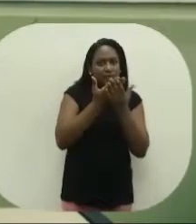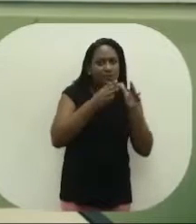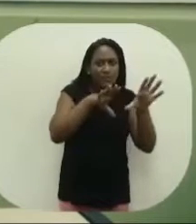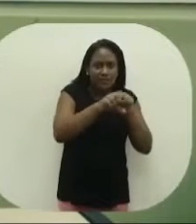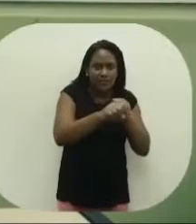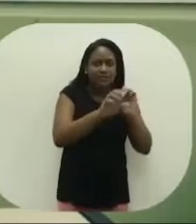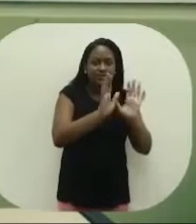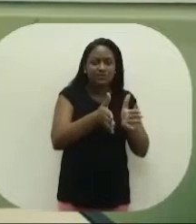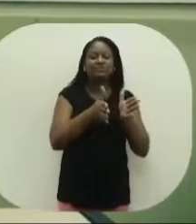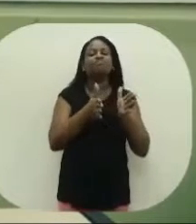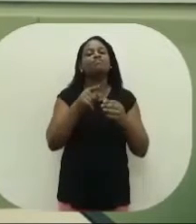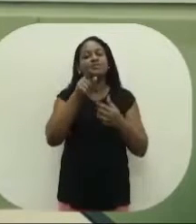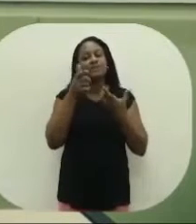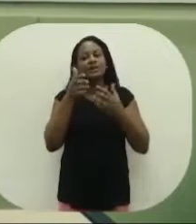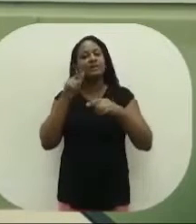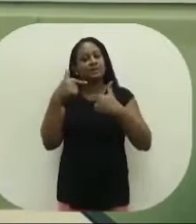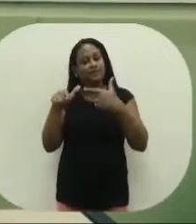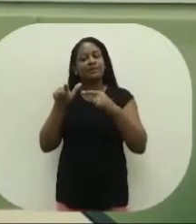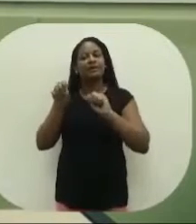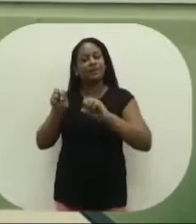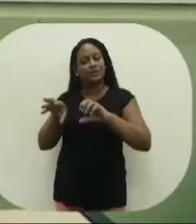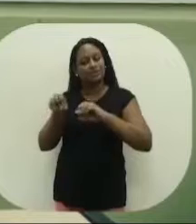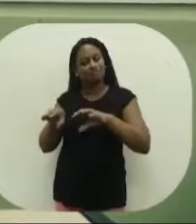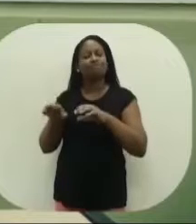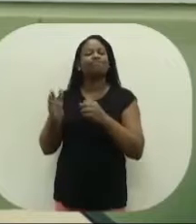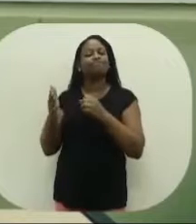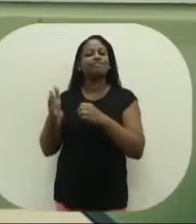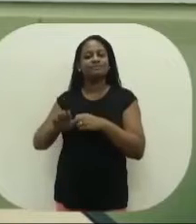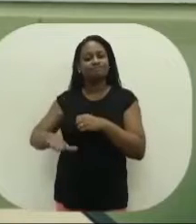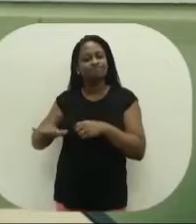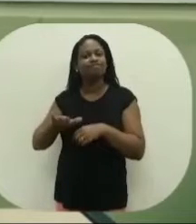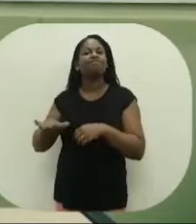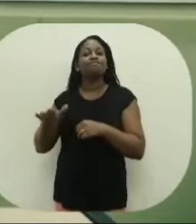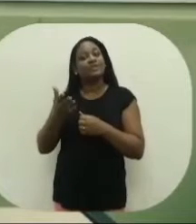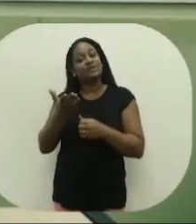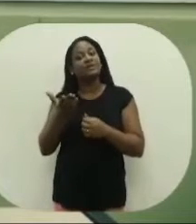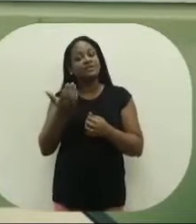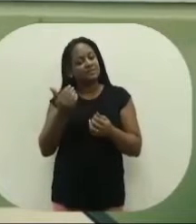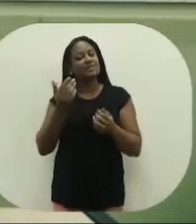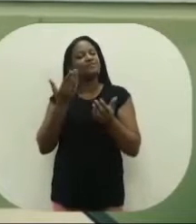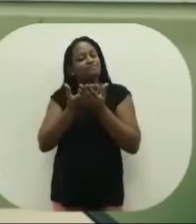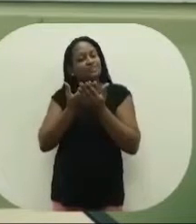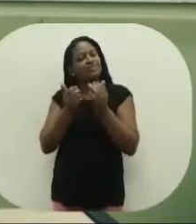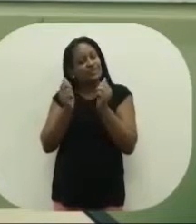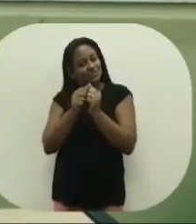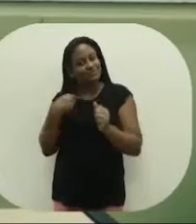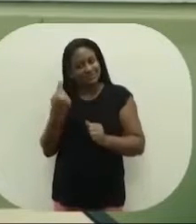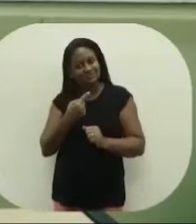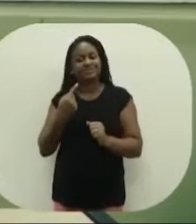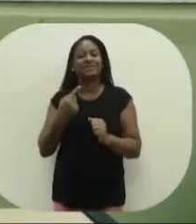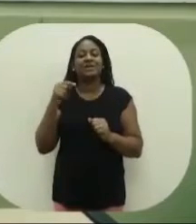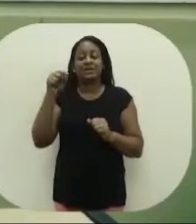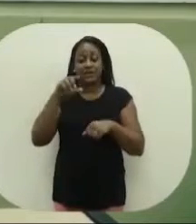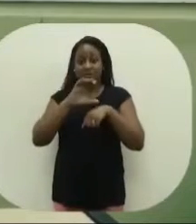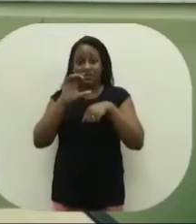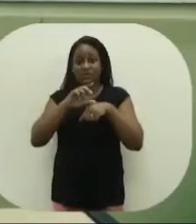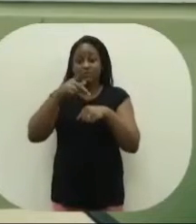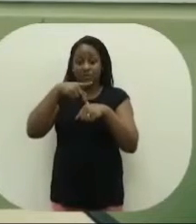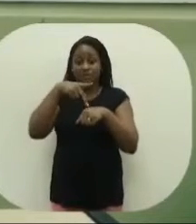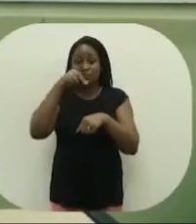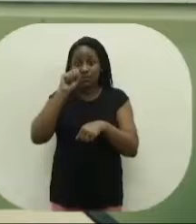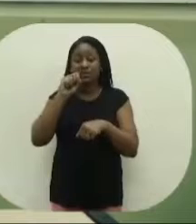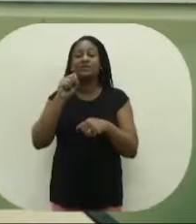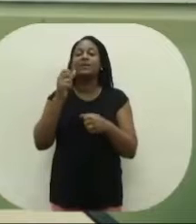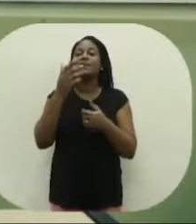graduação e queira atuar na educação básica, ou já atue, venha se especializar com a gente.